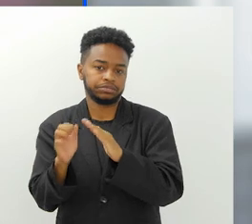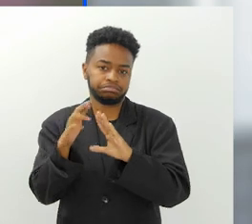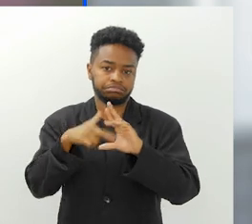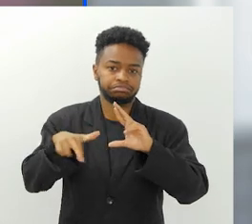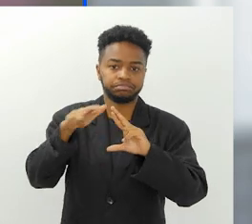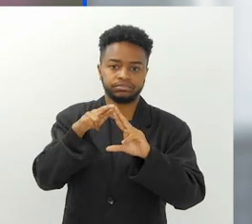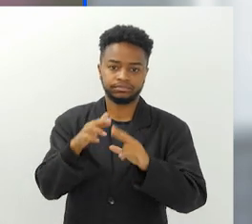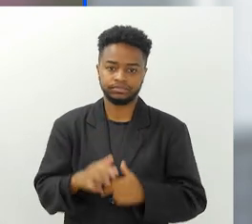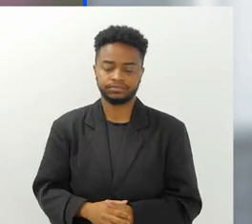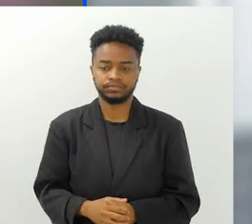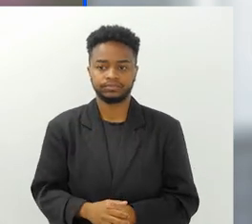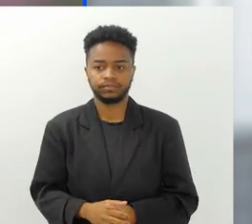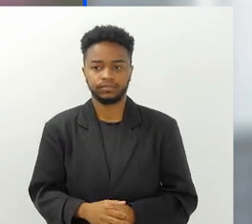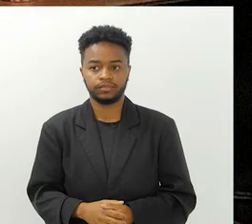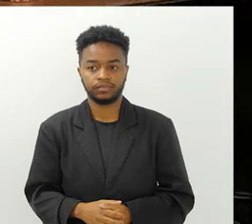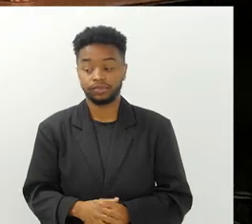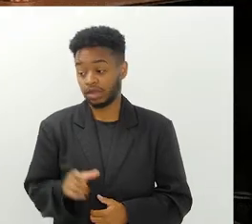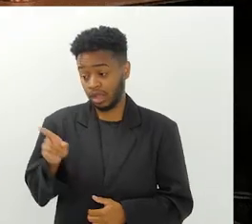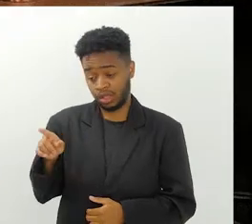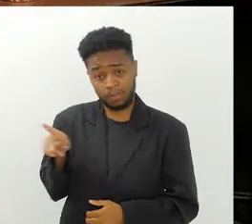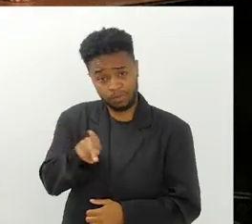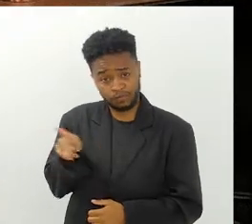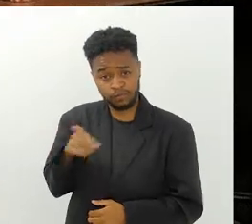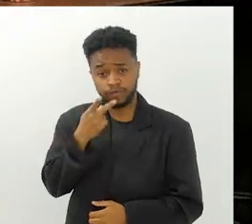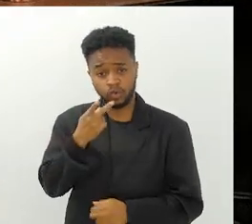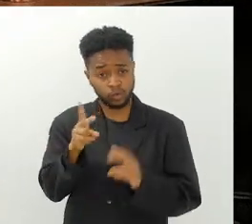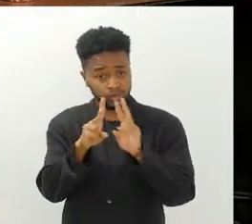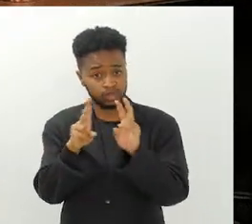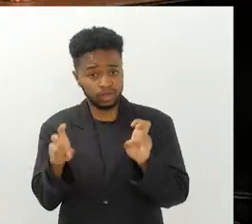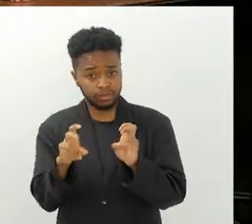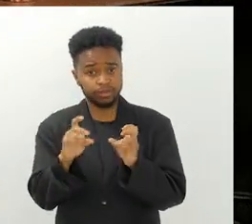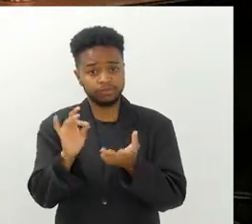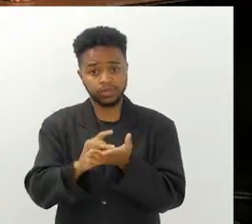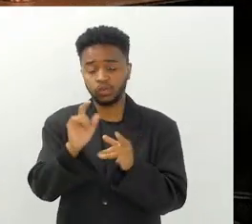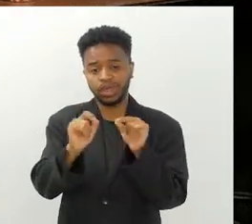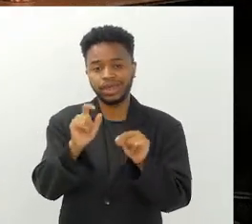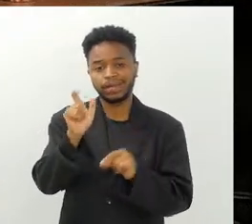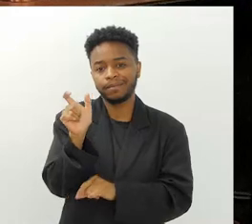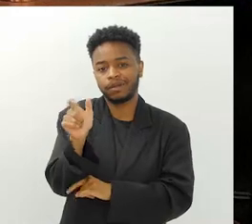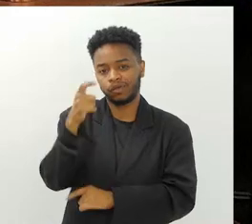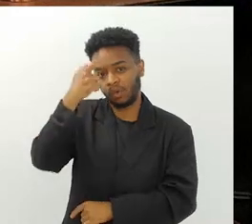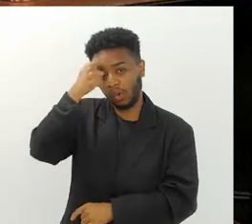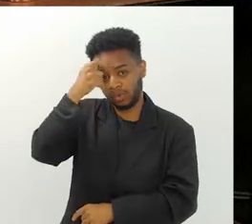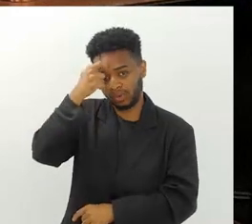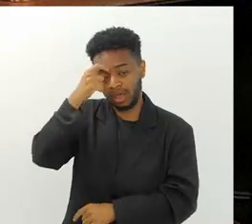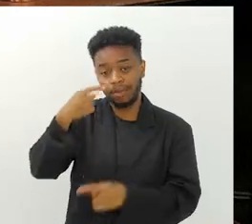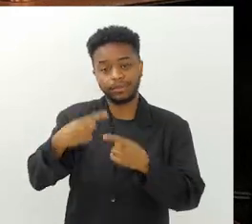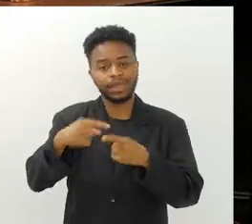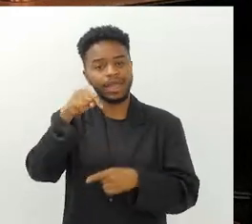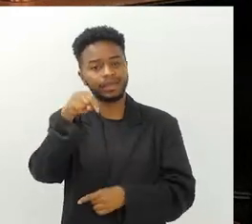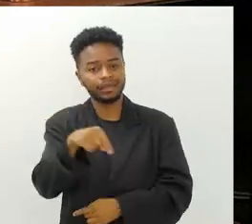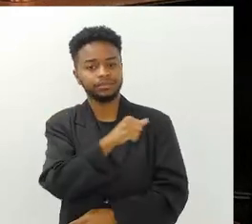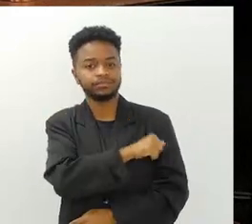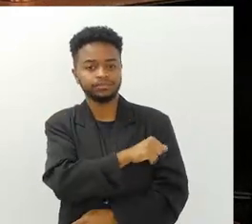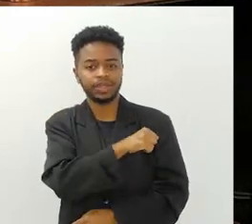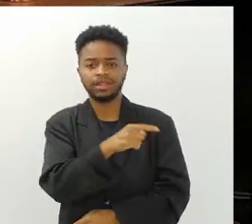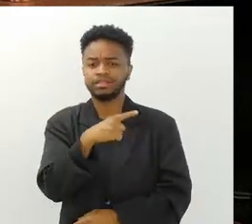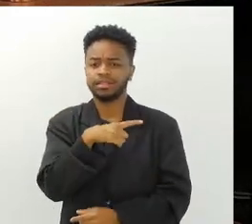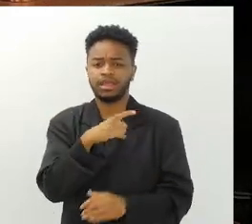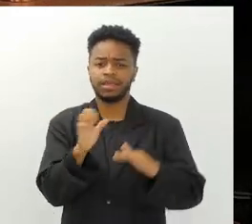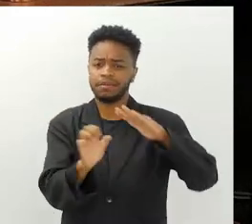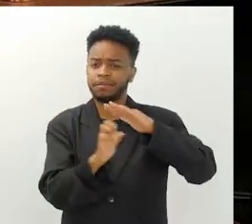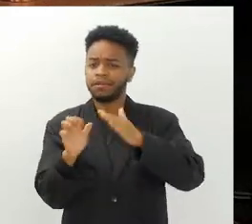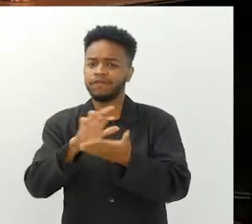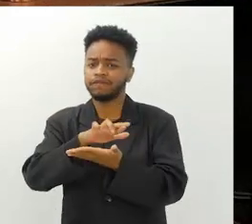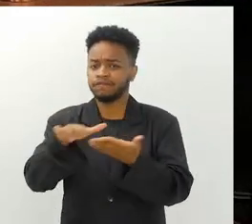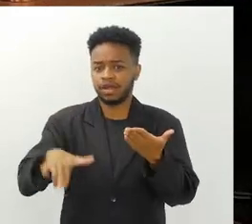reciclagem, etc. O Nathalie, o professor tocou num assunto que é a conscientização. Porque aqui no Rio de Janeiro você